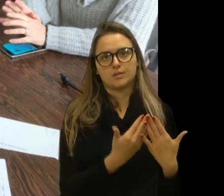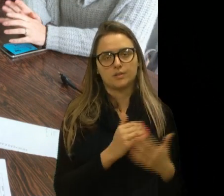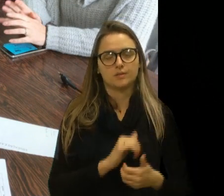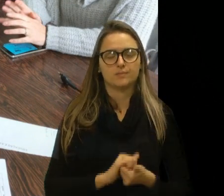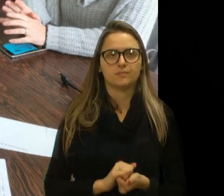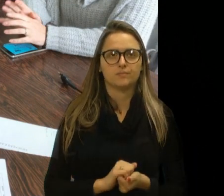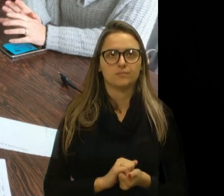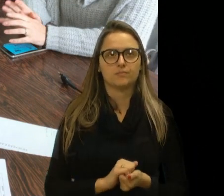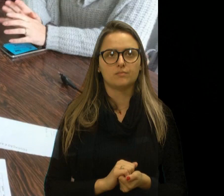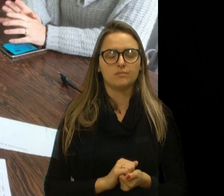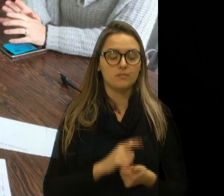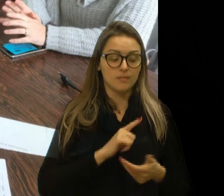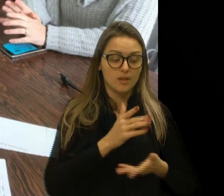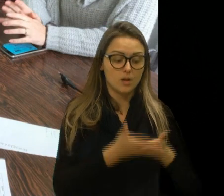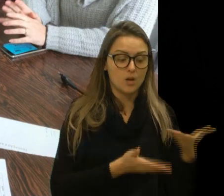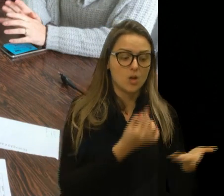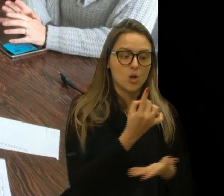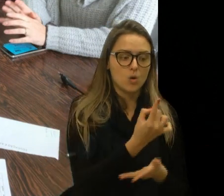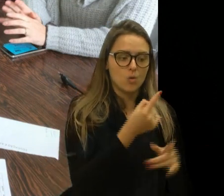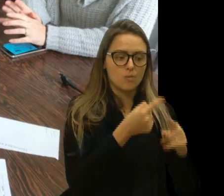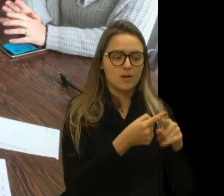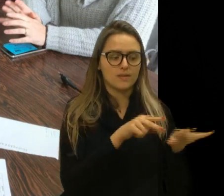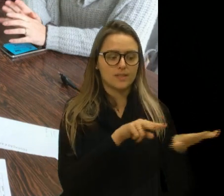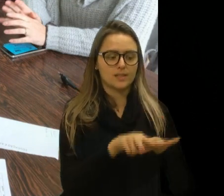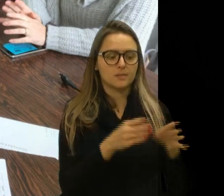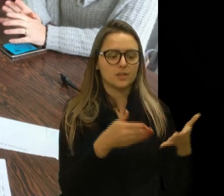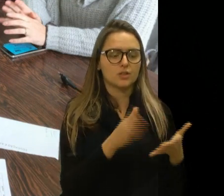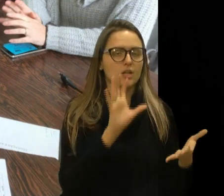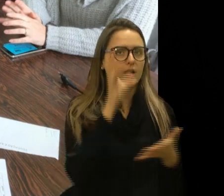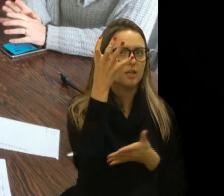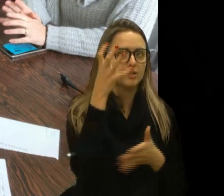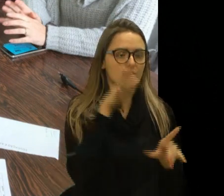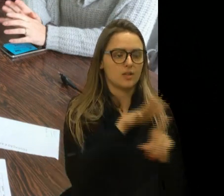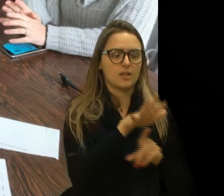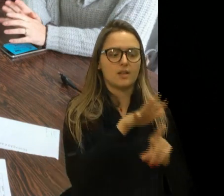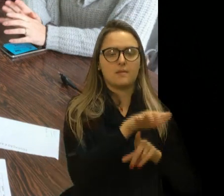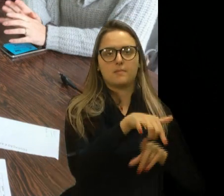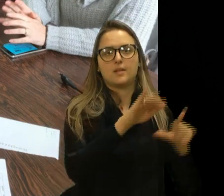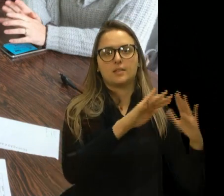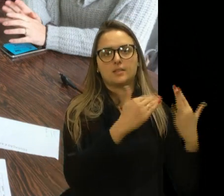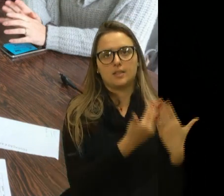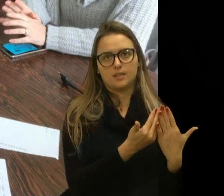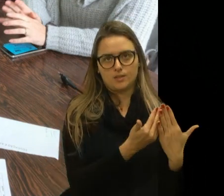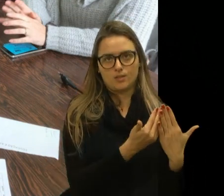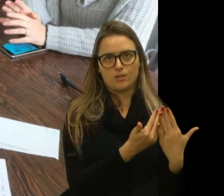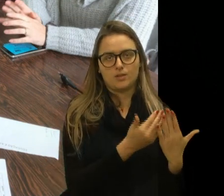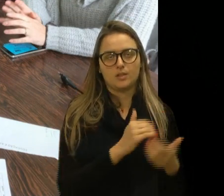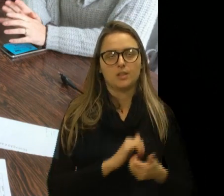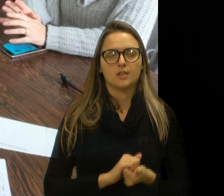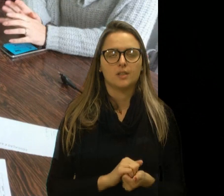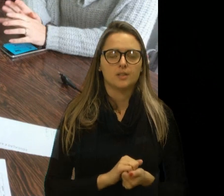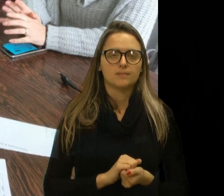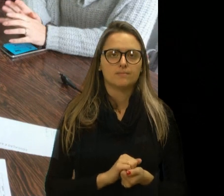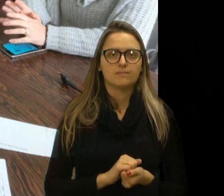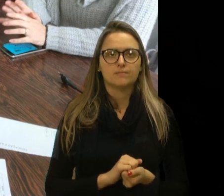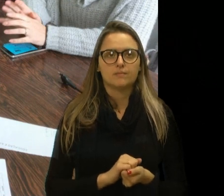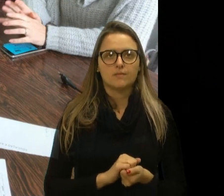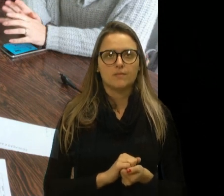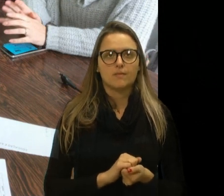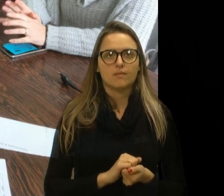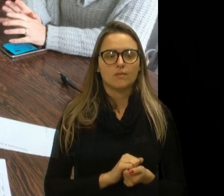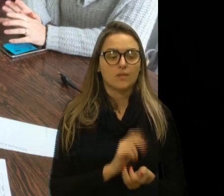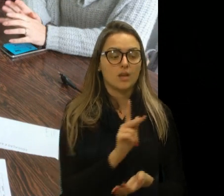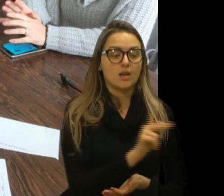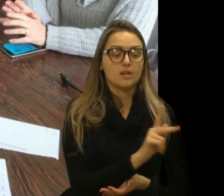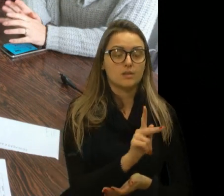Um atendimento por semana resolveria, então, a demanda, senhoras e colegas vereadores. As